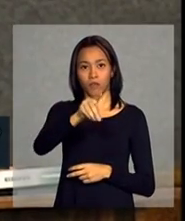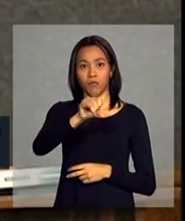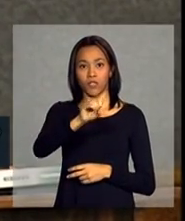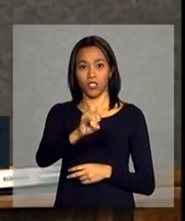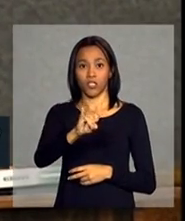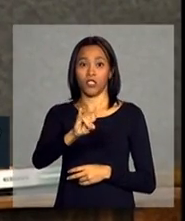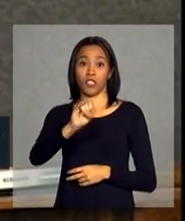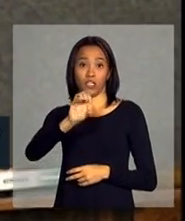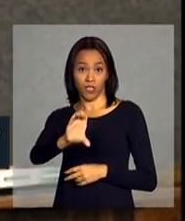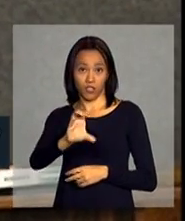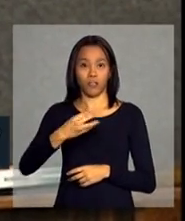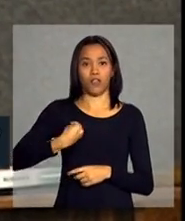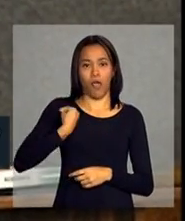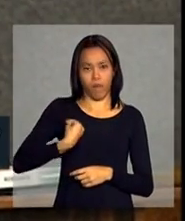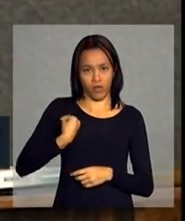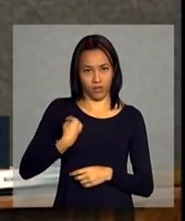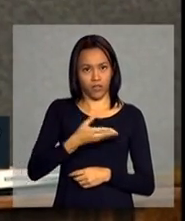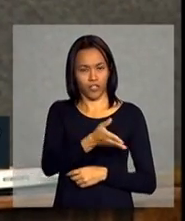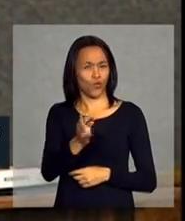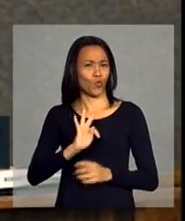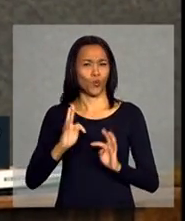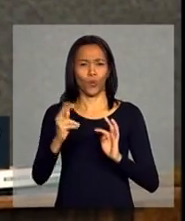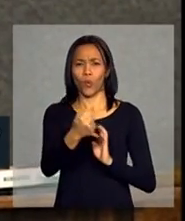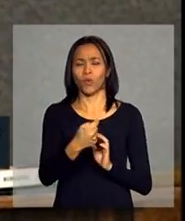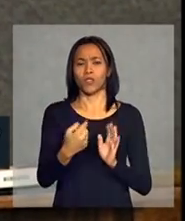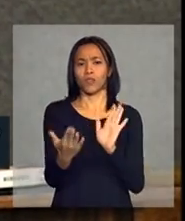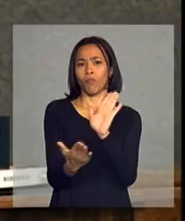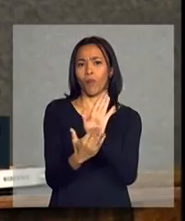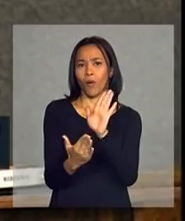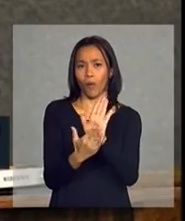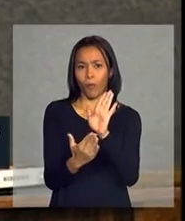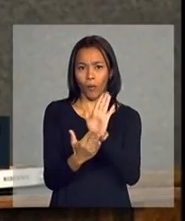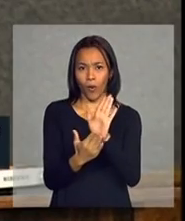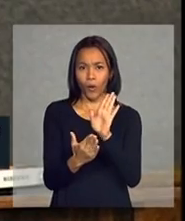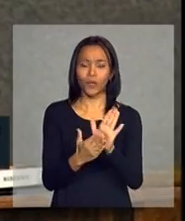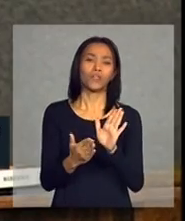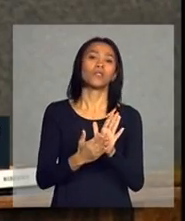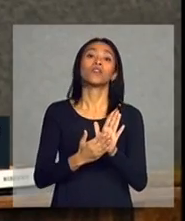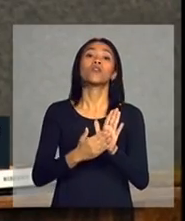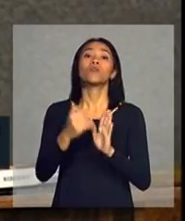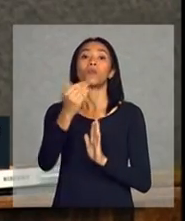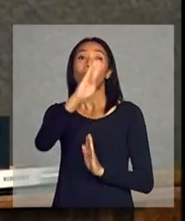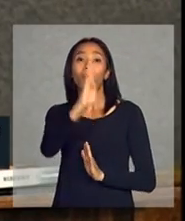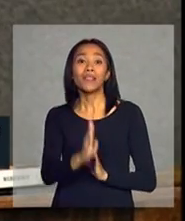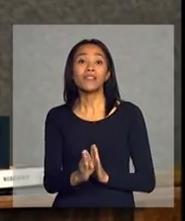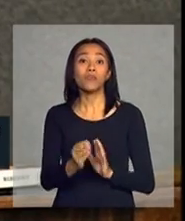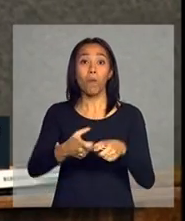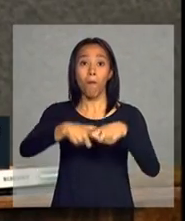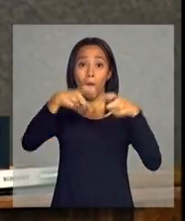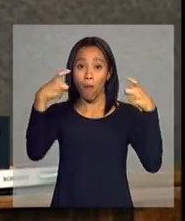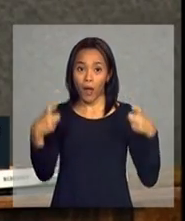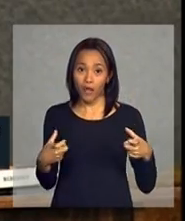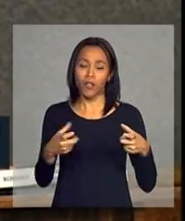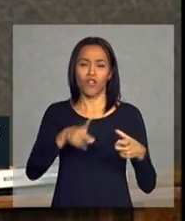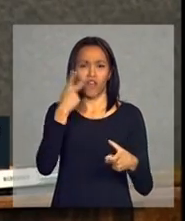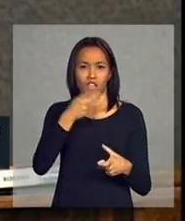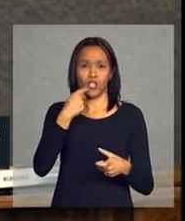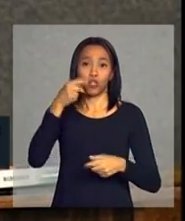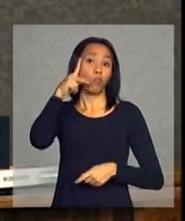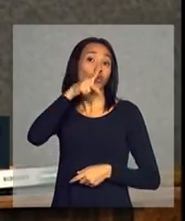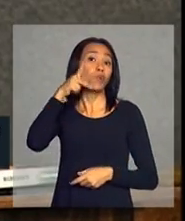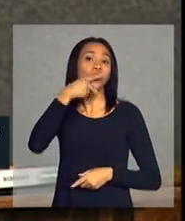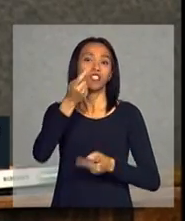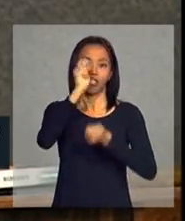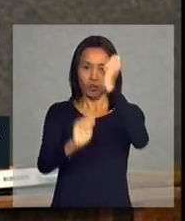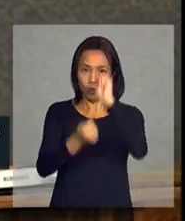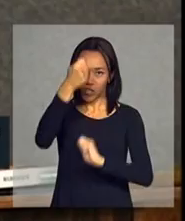presente e com todas as propostas do Brasil maior. A gente fala muito de política industrial, a precisa falar mais de políticas